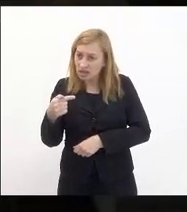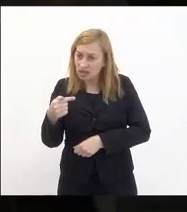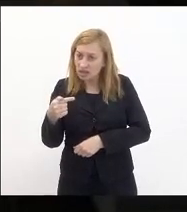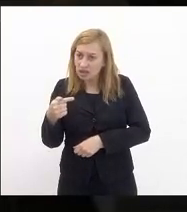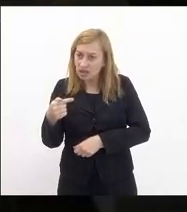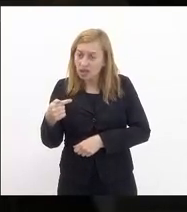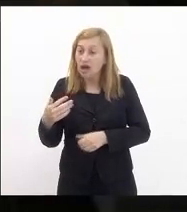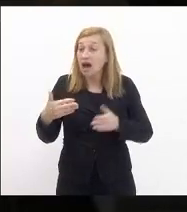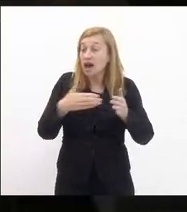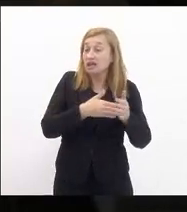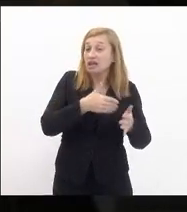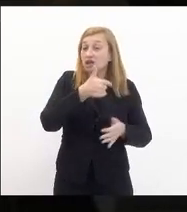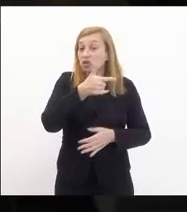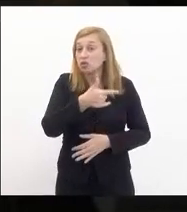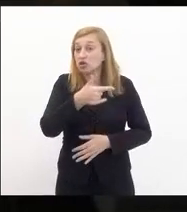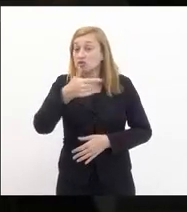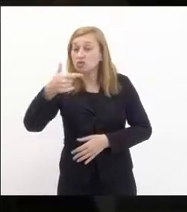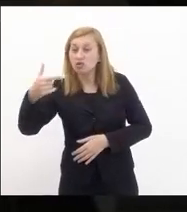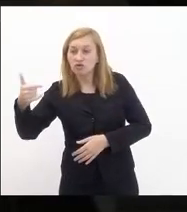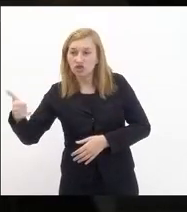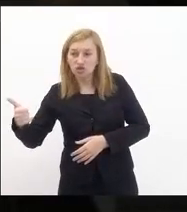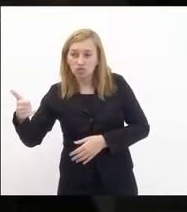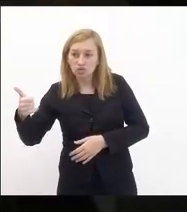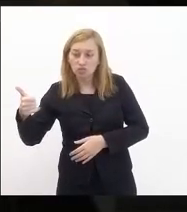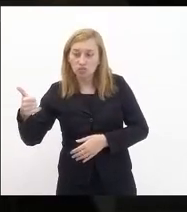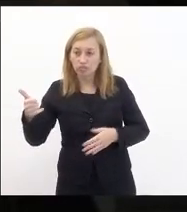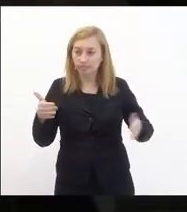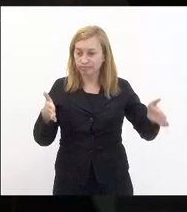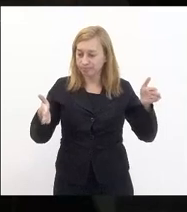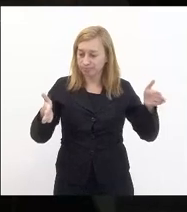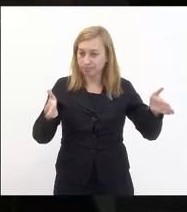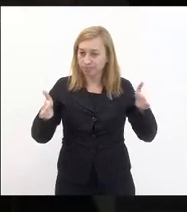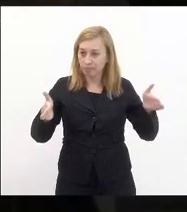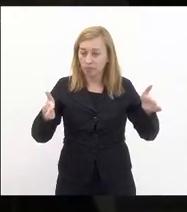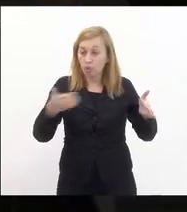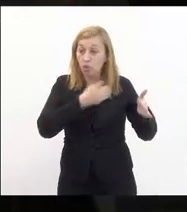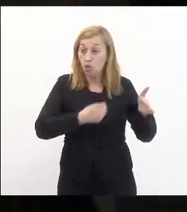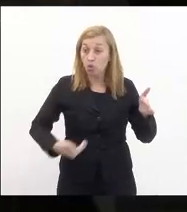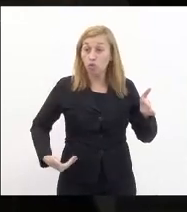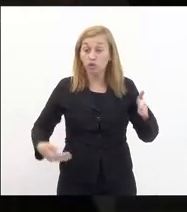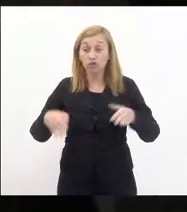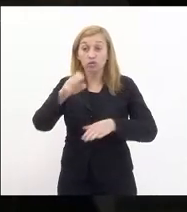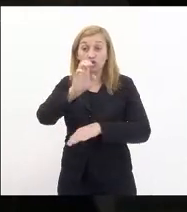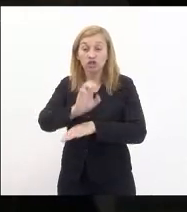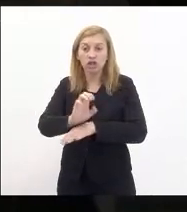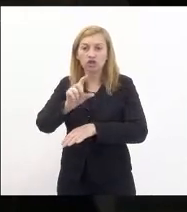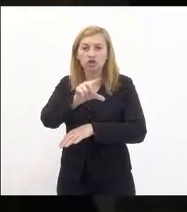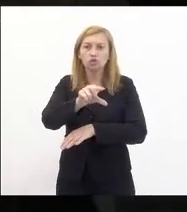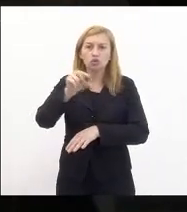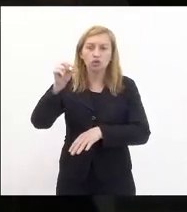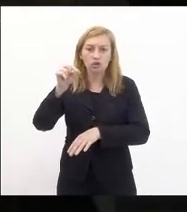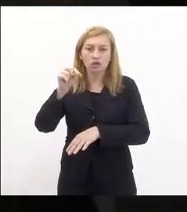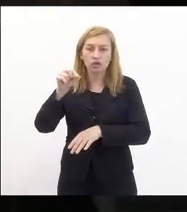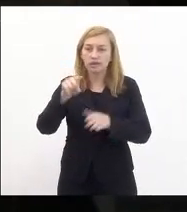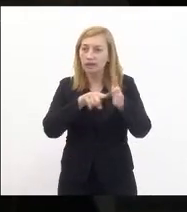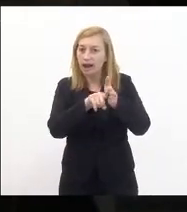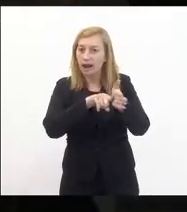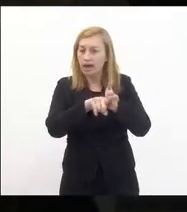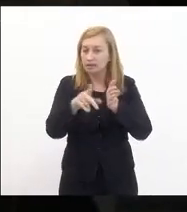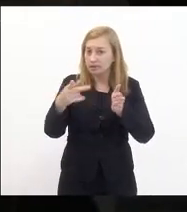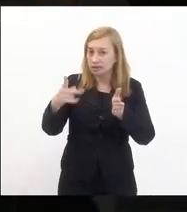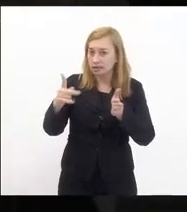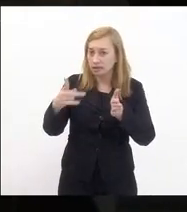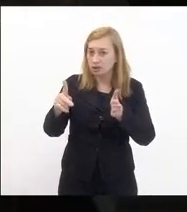a 2021 o governo do estado tinha escolhido na análise dele